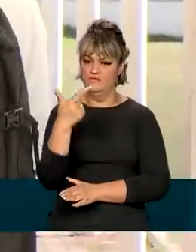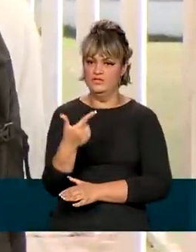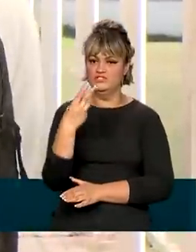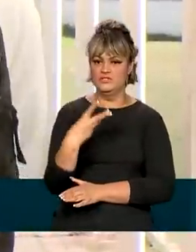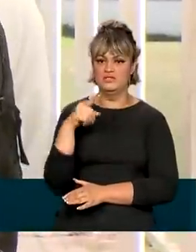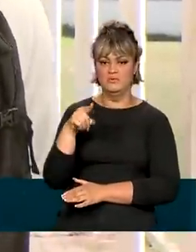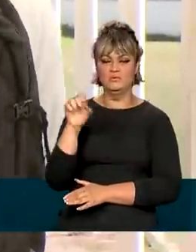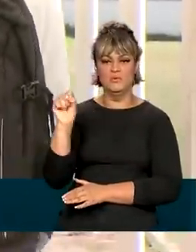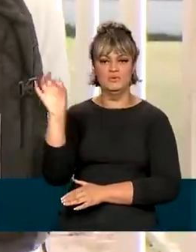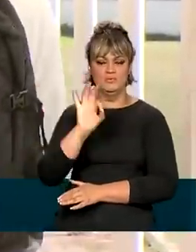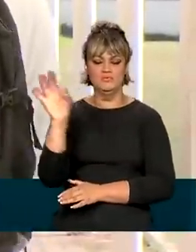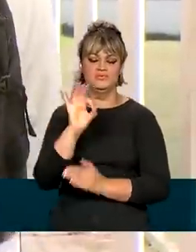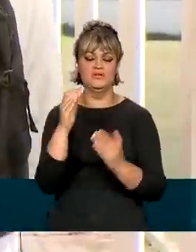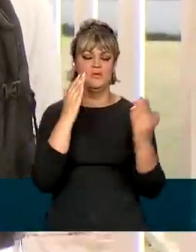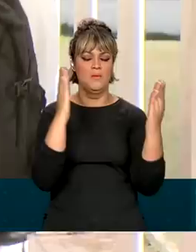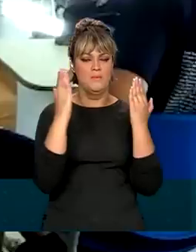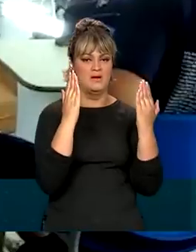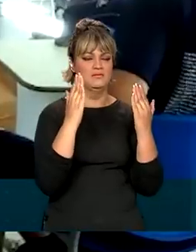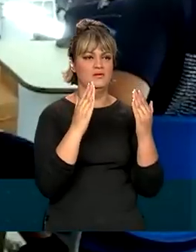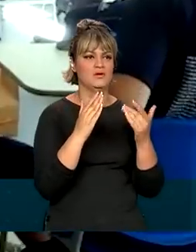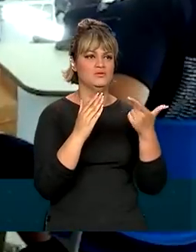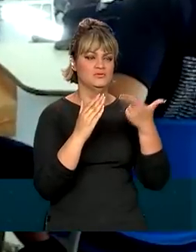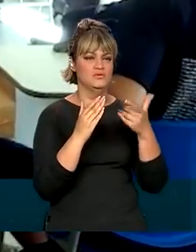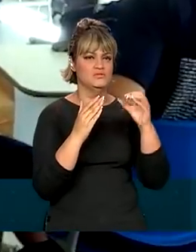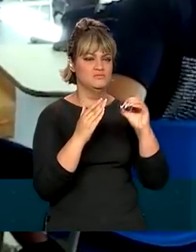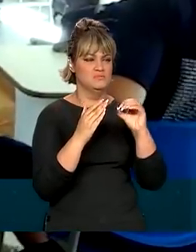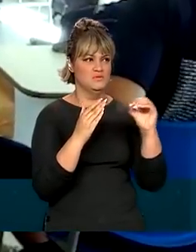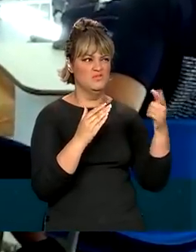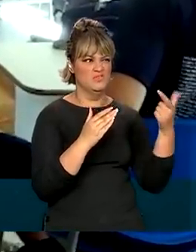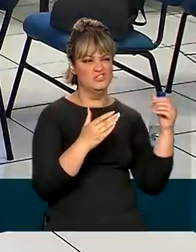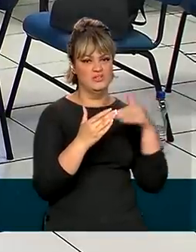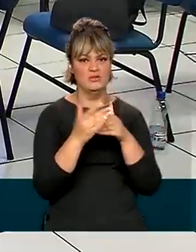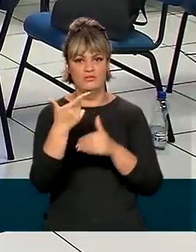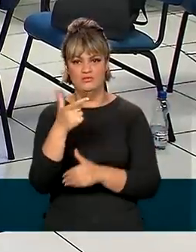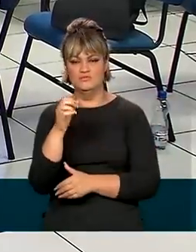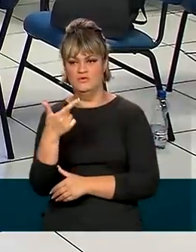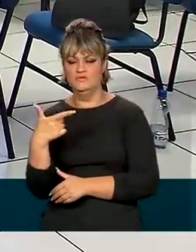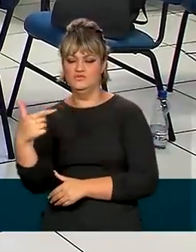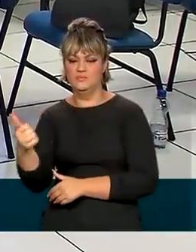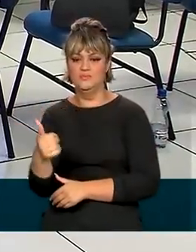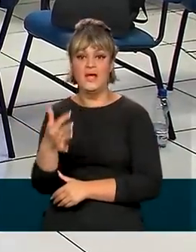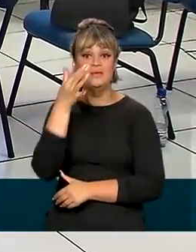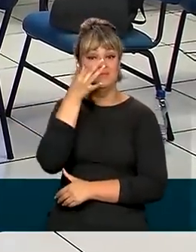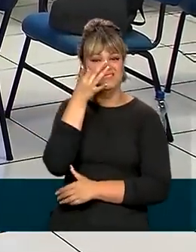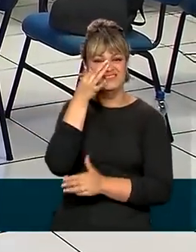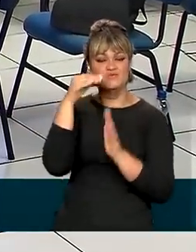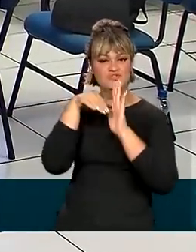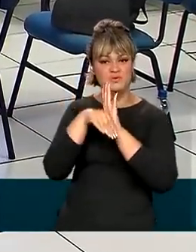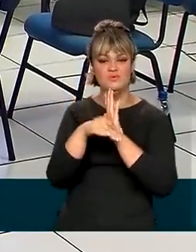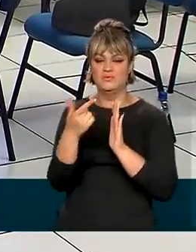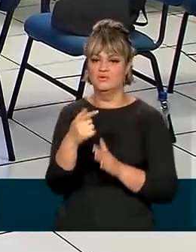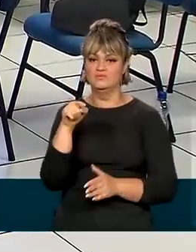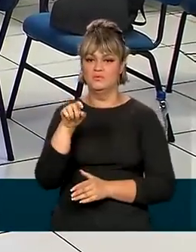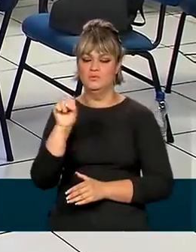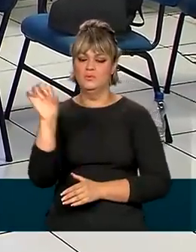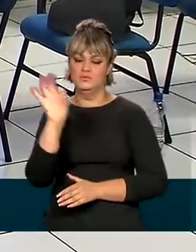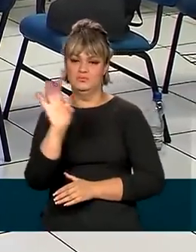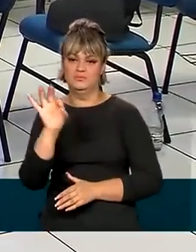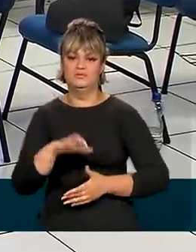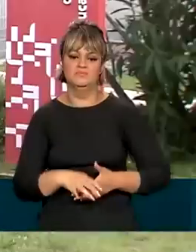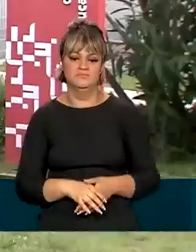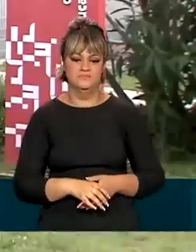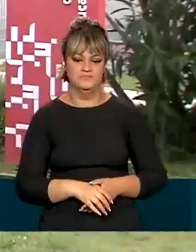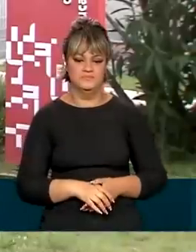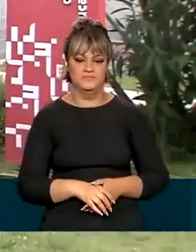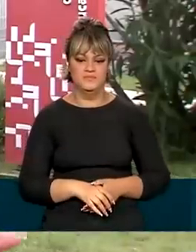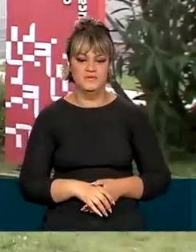% de 2020 a 2021. Na modalidade presencial, houve uma queda de 2,8% no mesmo período.